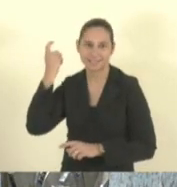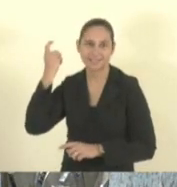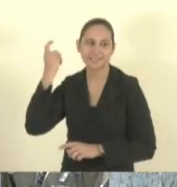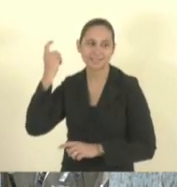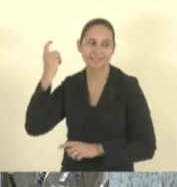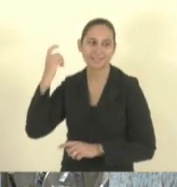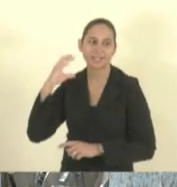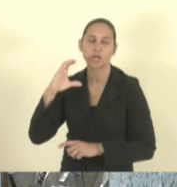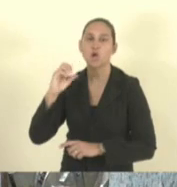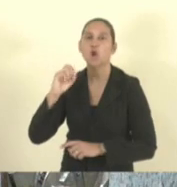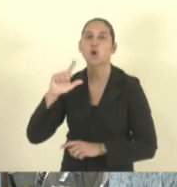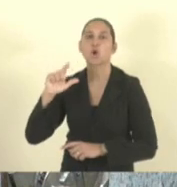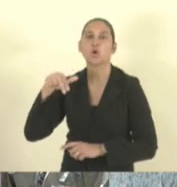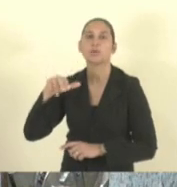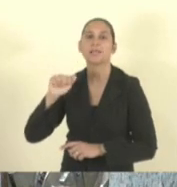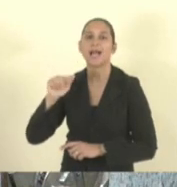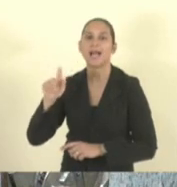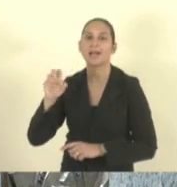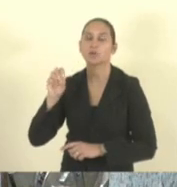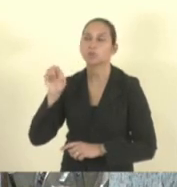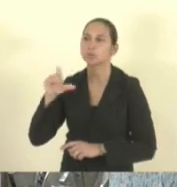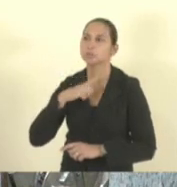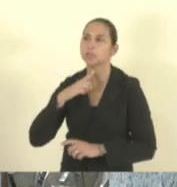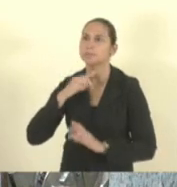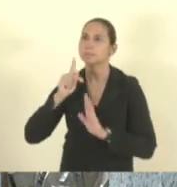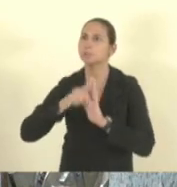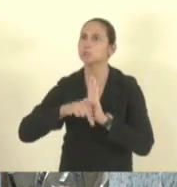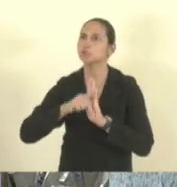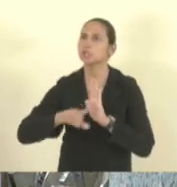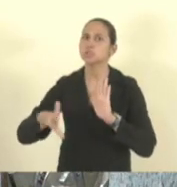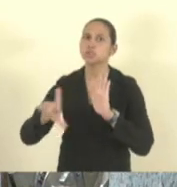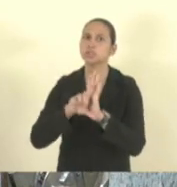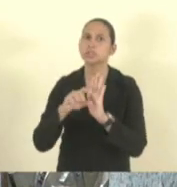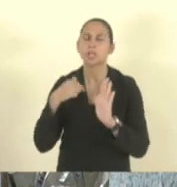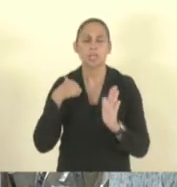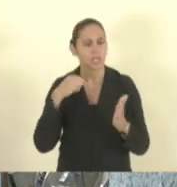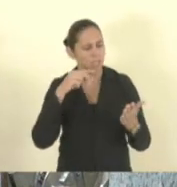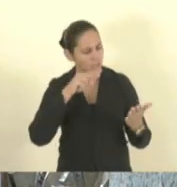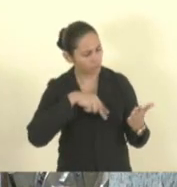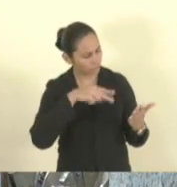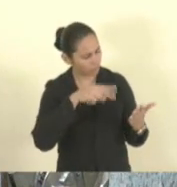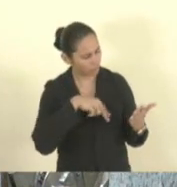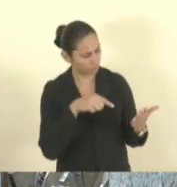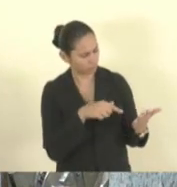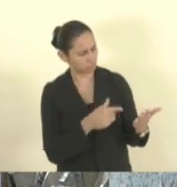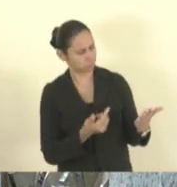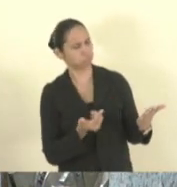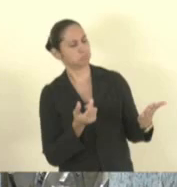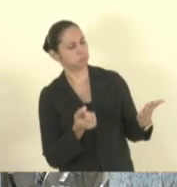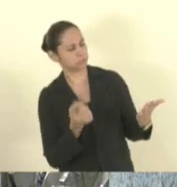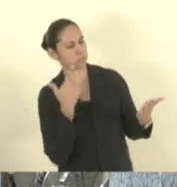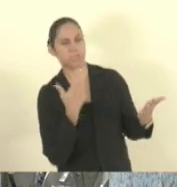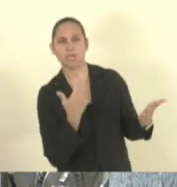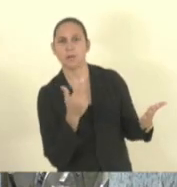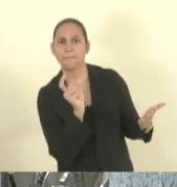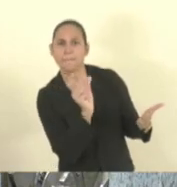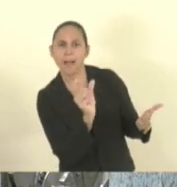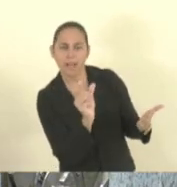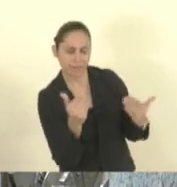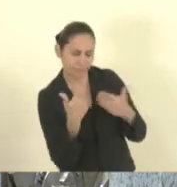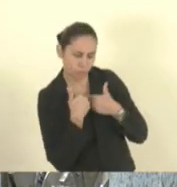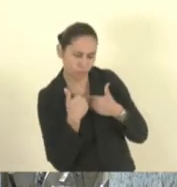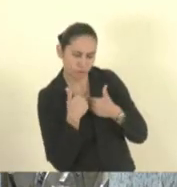Conago apresentou um projeto de lei aqui que eu como secretário fui ler mas o que é autismo que eu fui pesquisar